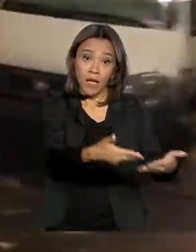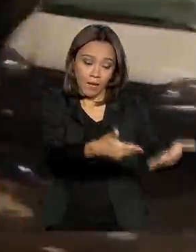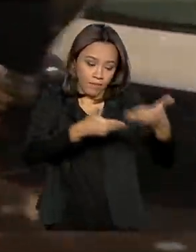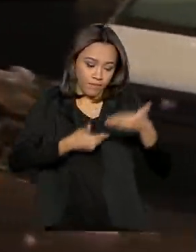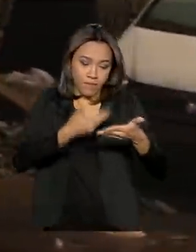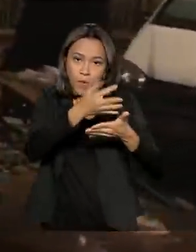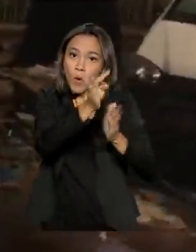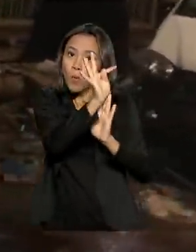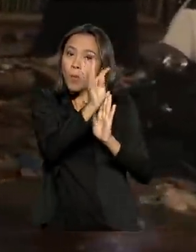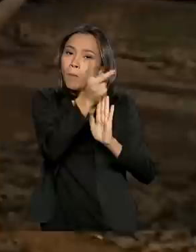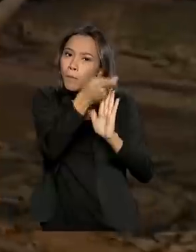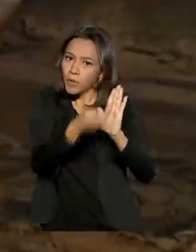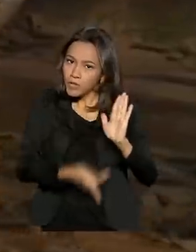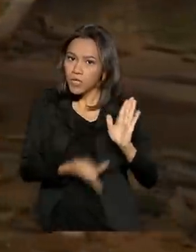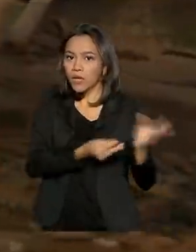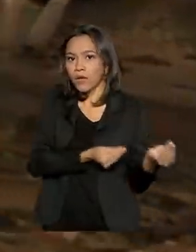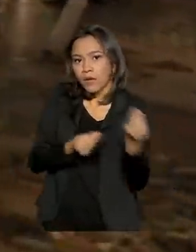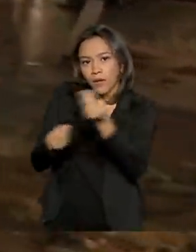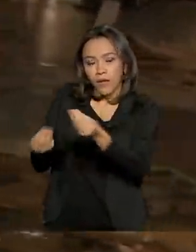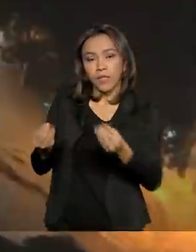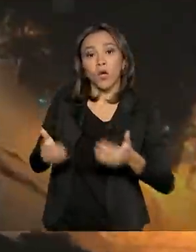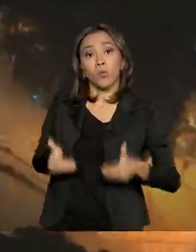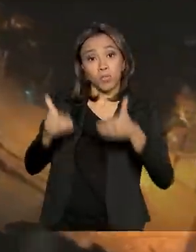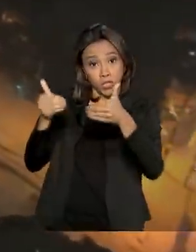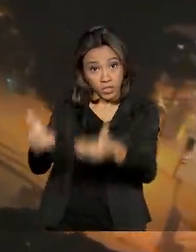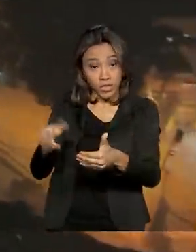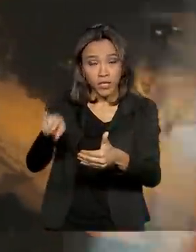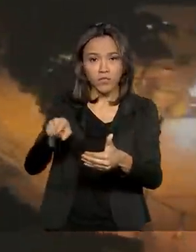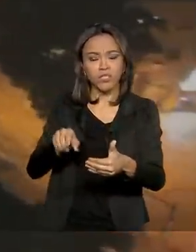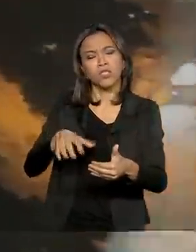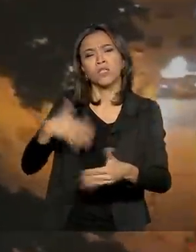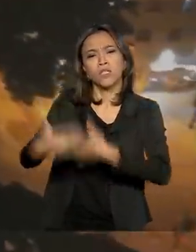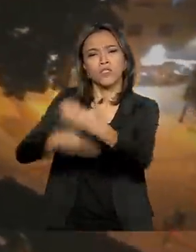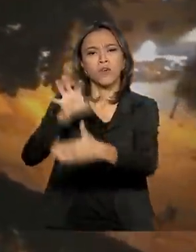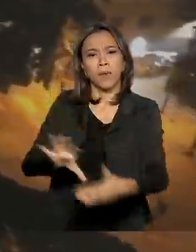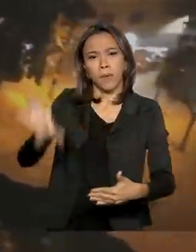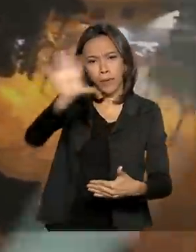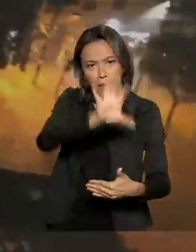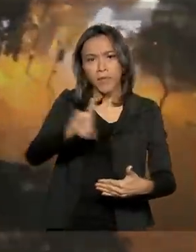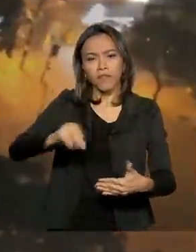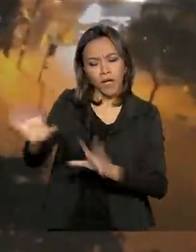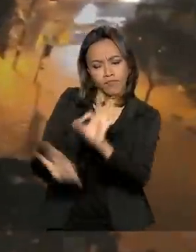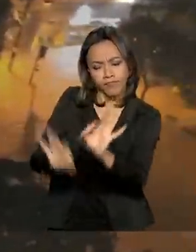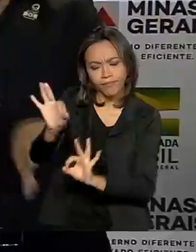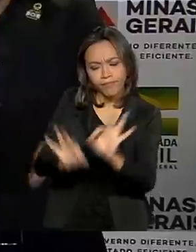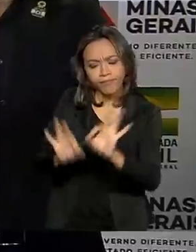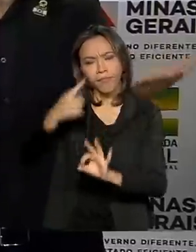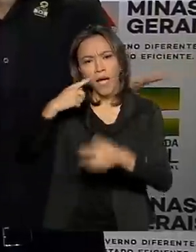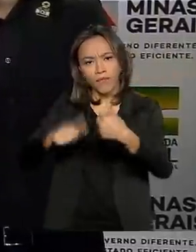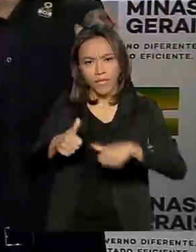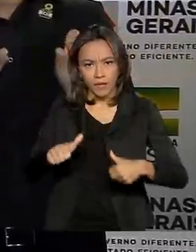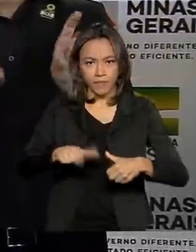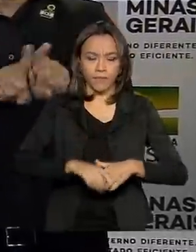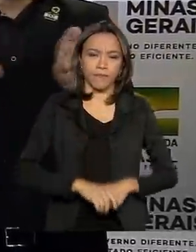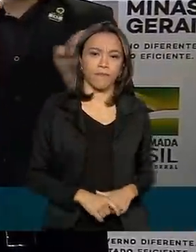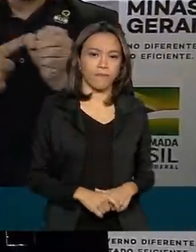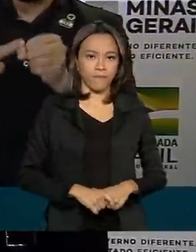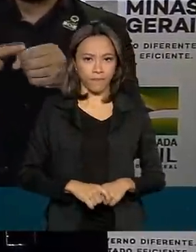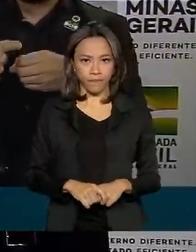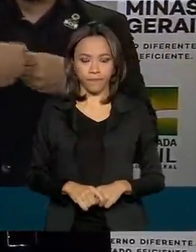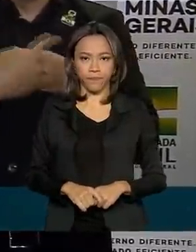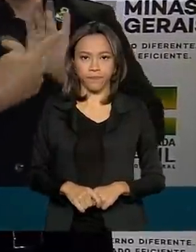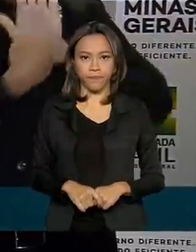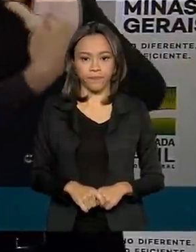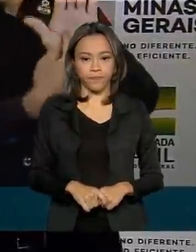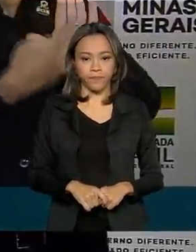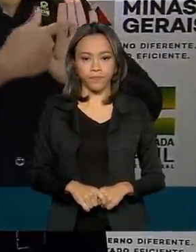Ministério do Desenvolvimento Regional, que vai montar uma força-tarefa para agilizar as análises. Os municípios devem apresentar